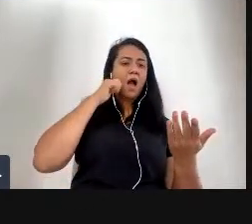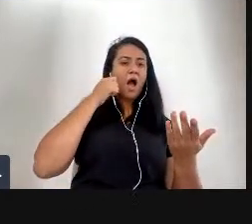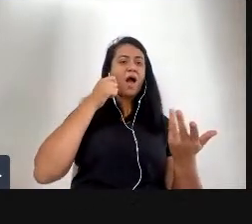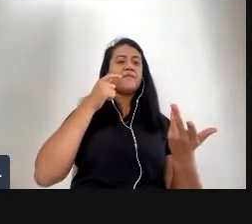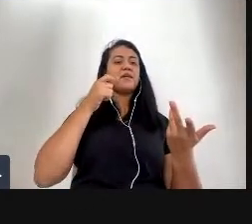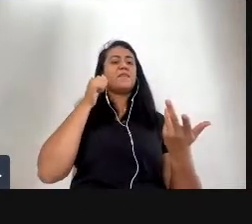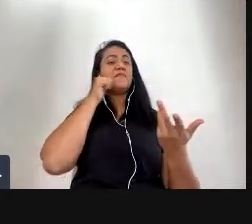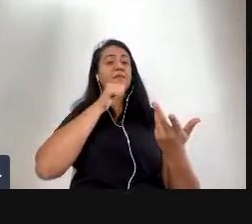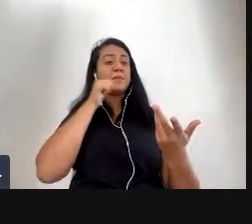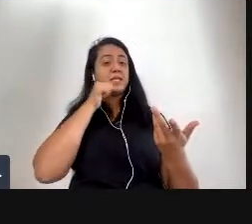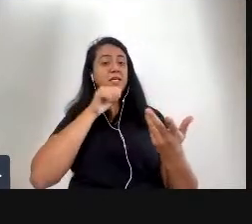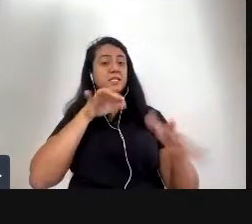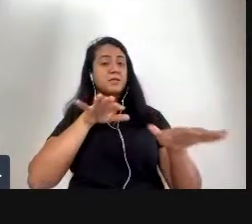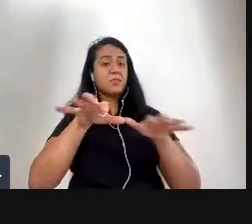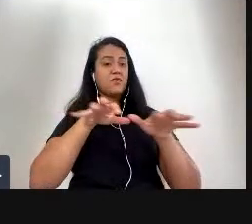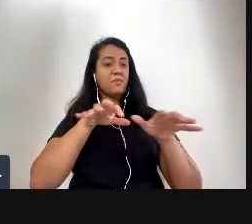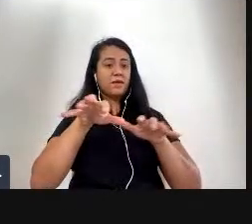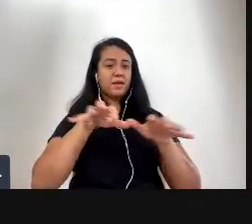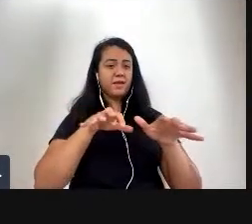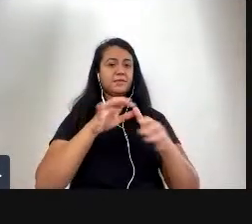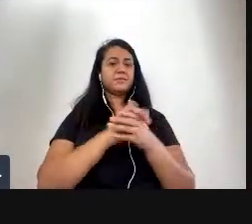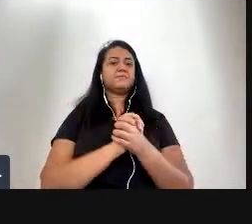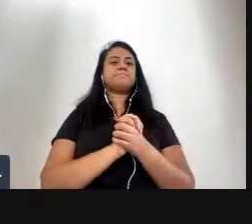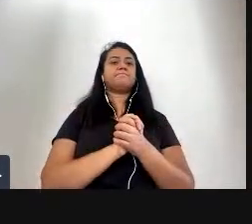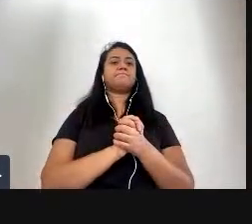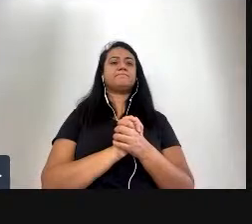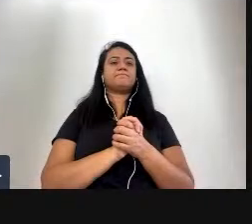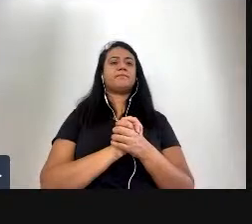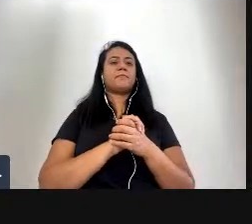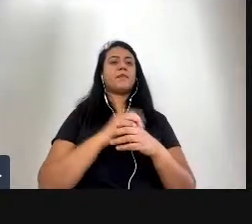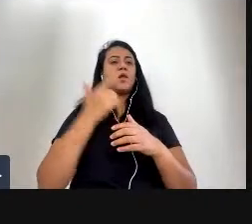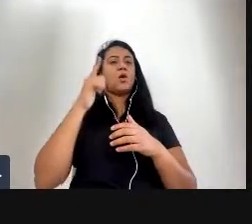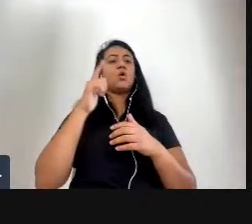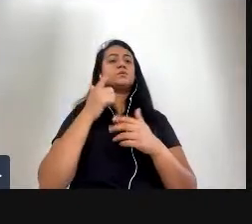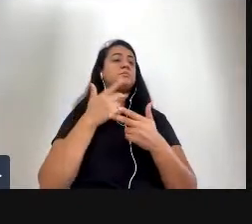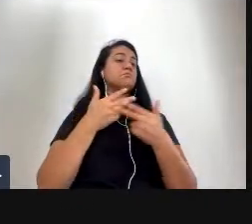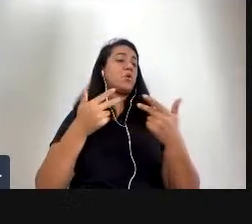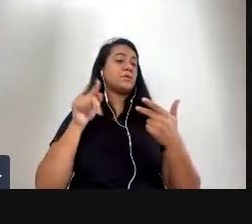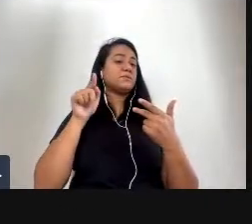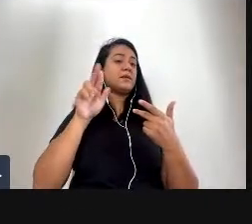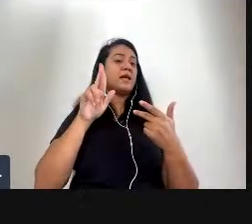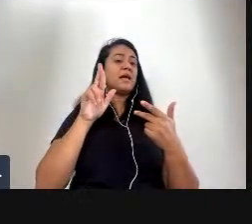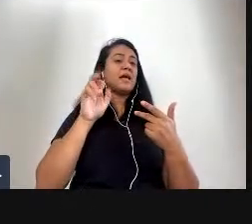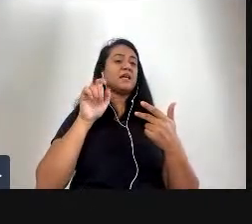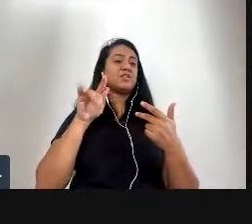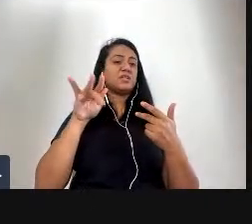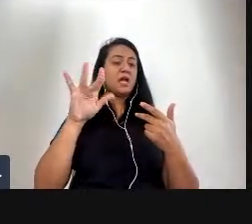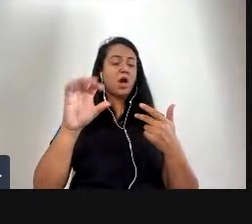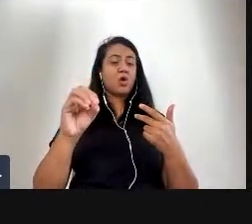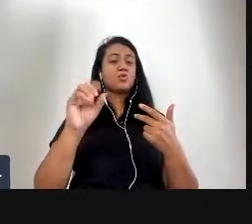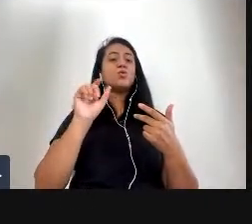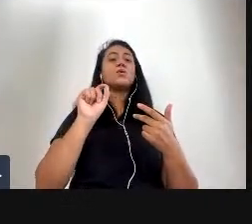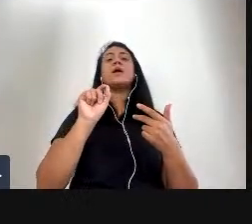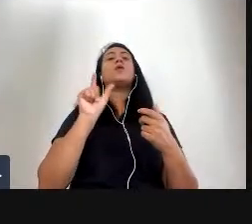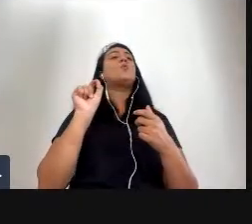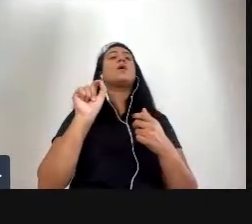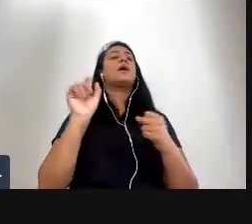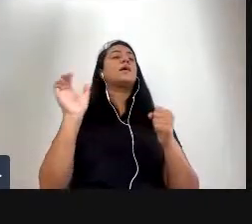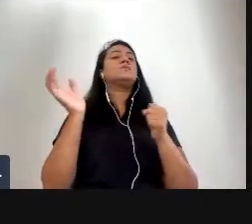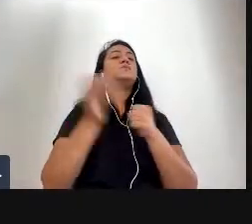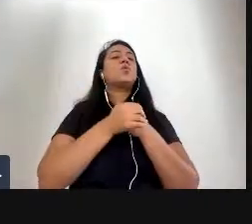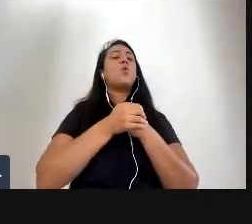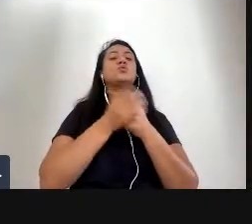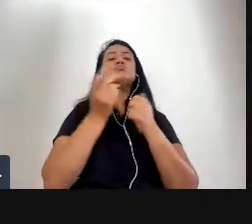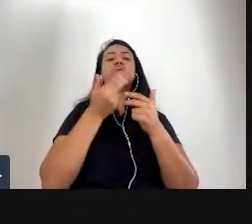uma outra questão pontuada aí pelo Reginaldo são as camadas o que esconde os motivos nobres